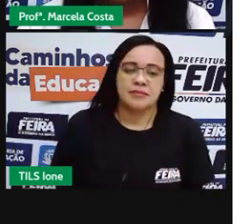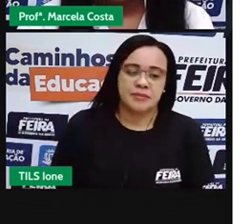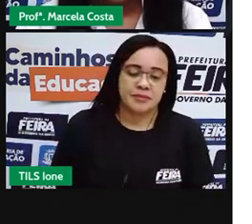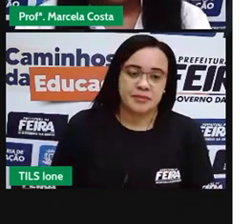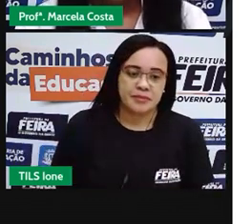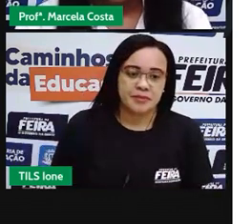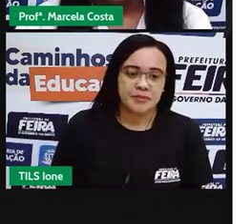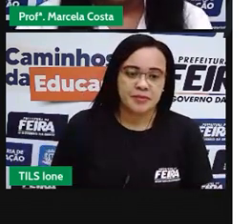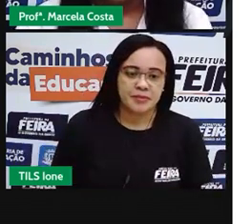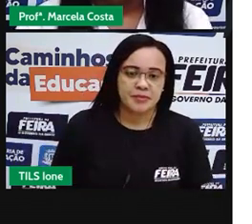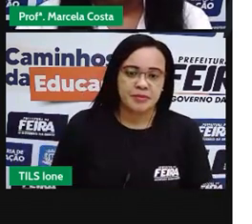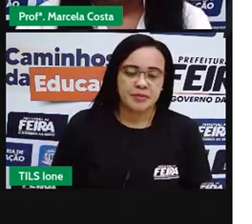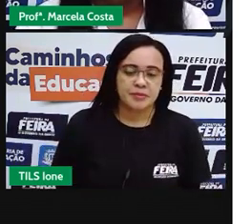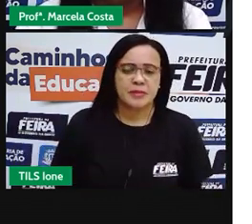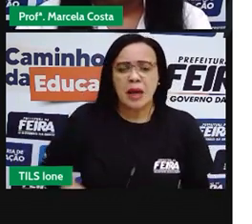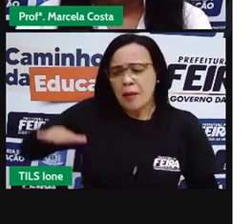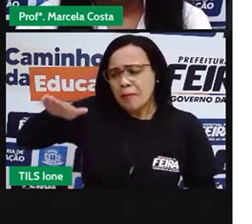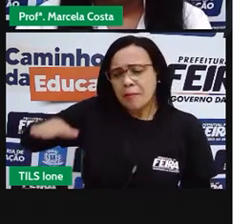E qual é o menor?